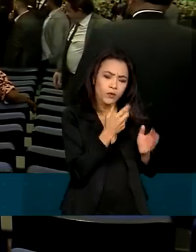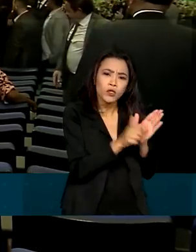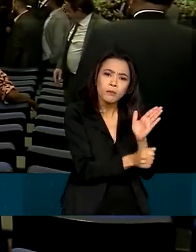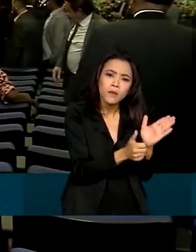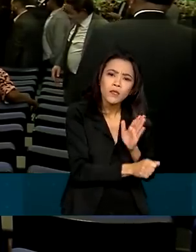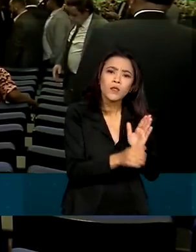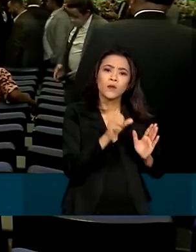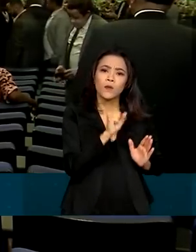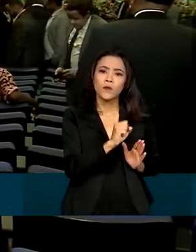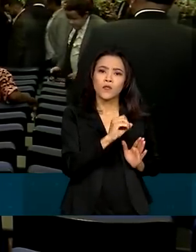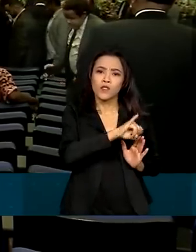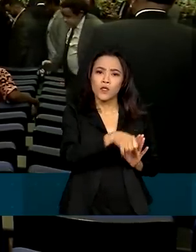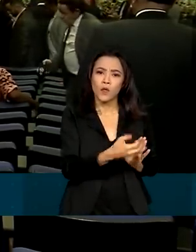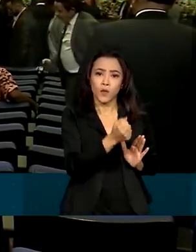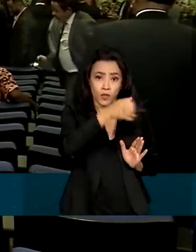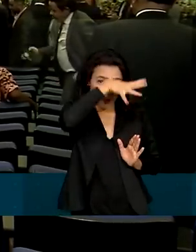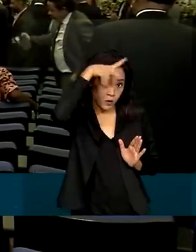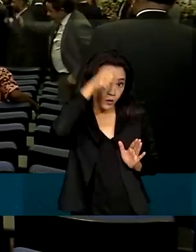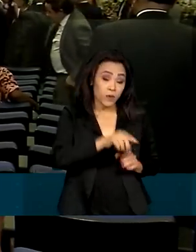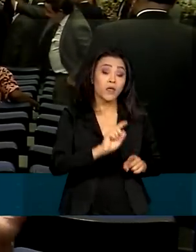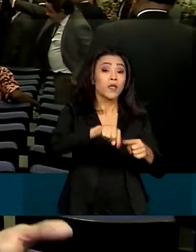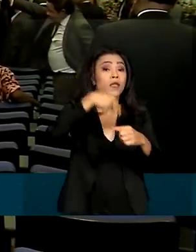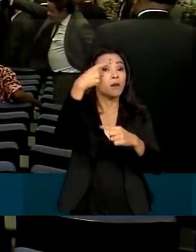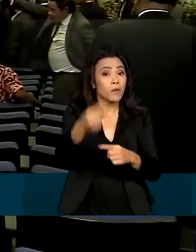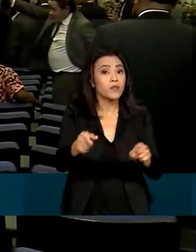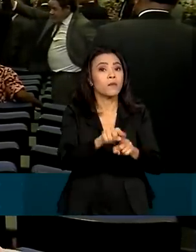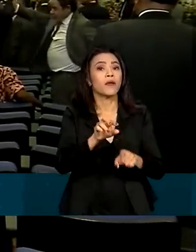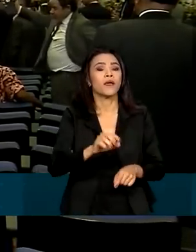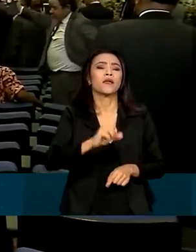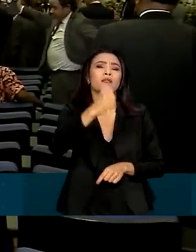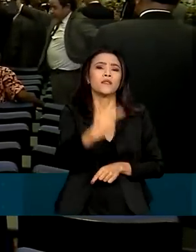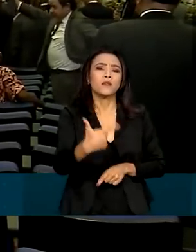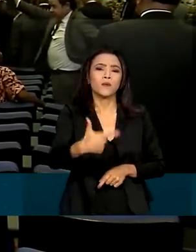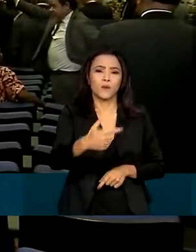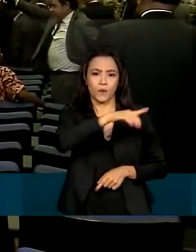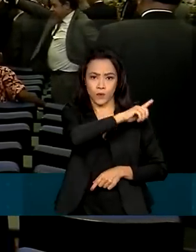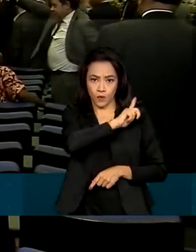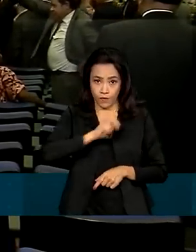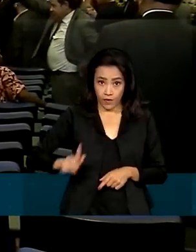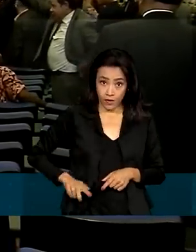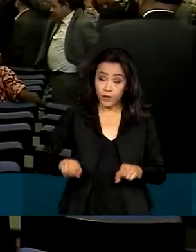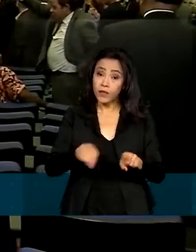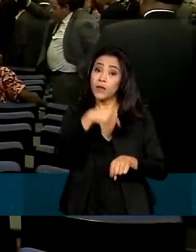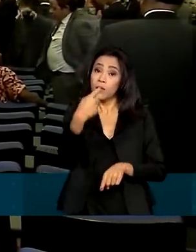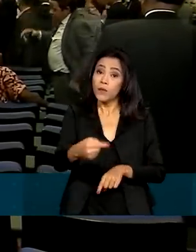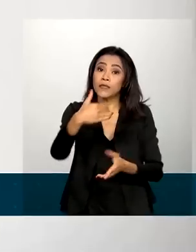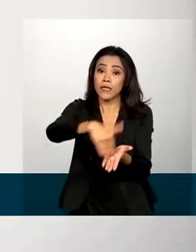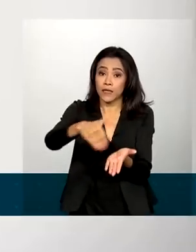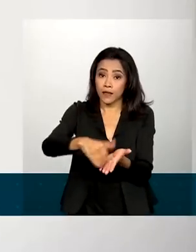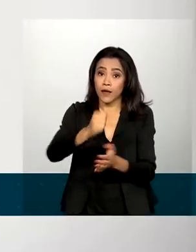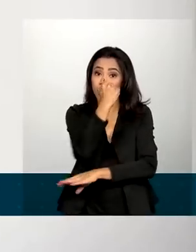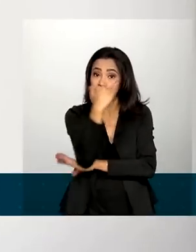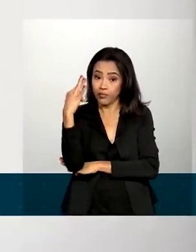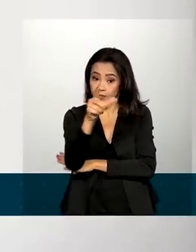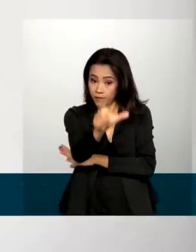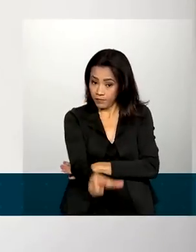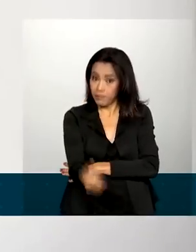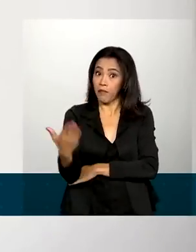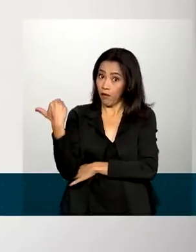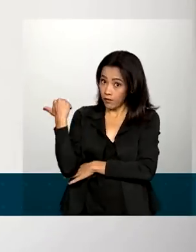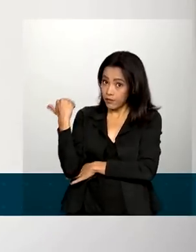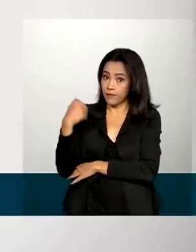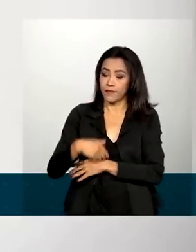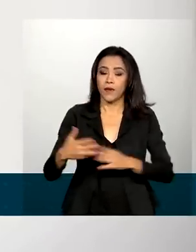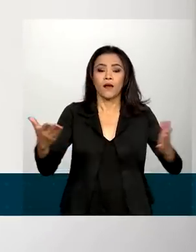Mato Grosso. Também ocupou o cargo de vice-governador e secretário de Meio Ambiente do Estado. Vamos nos engajar